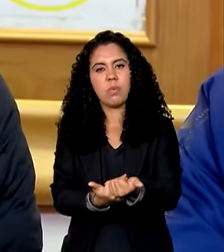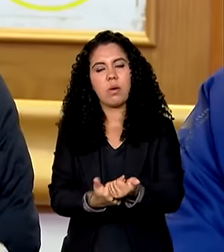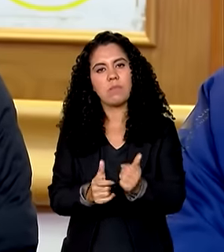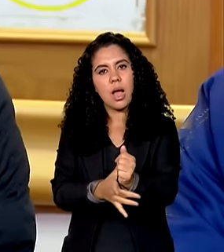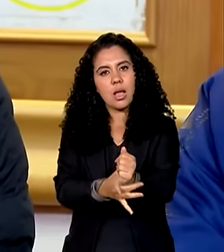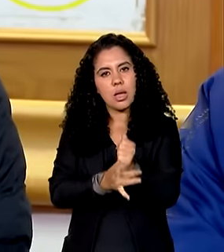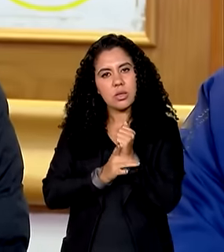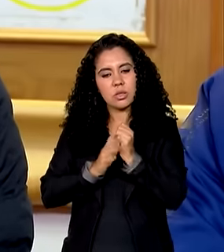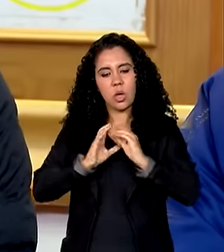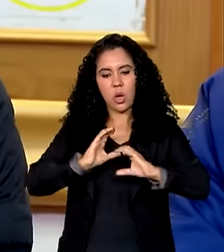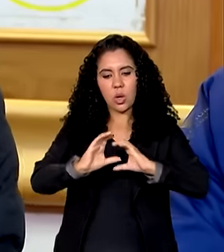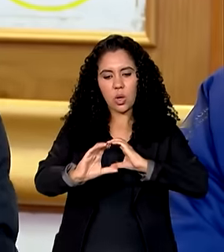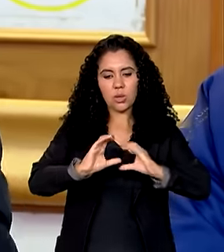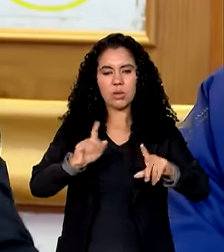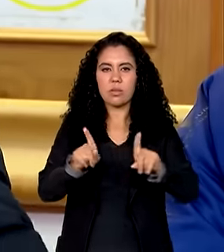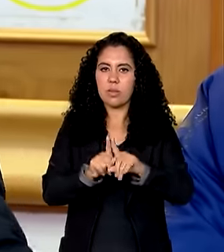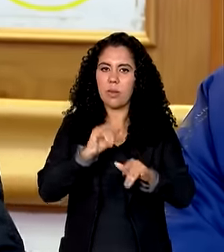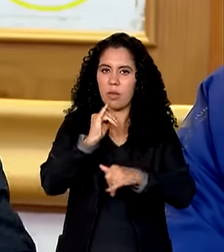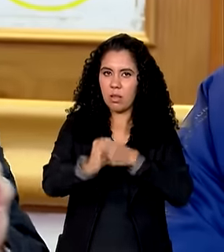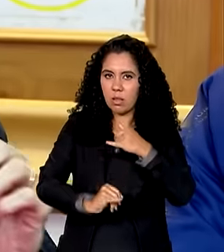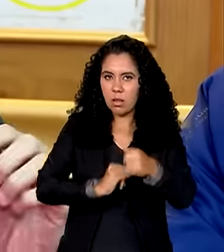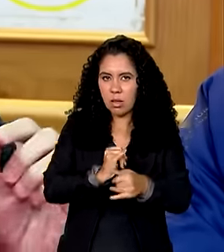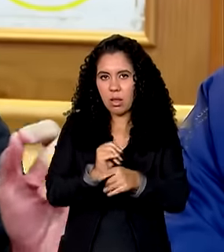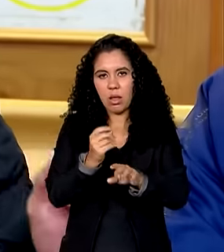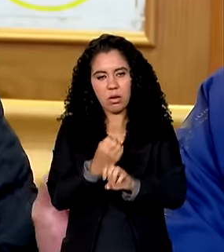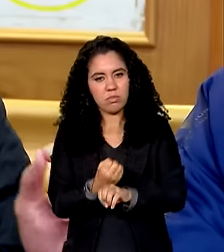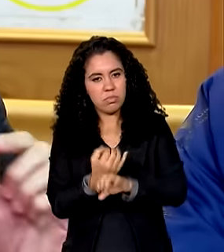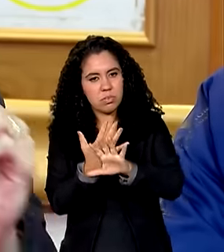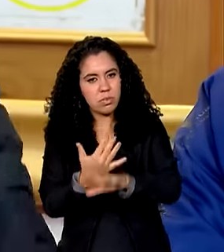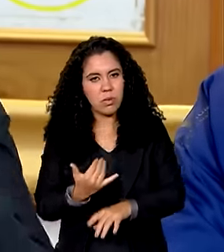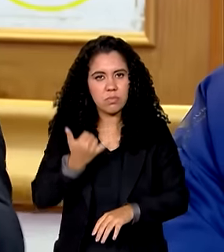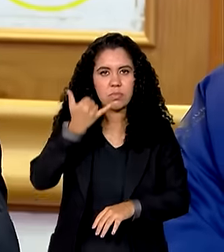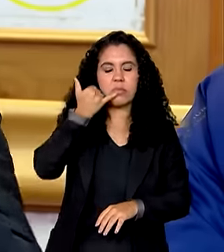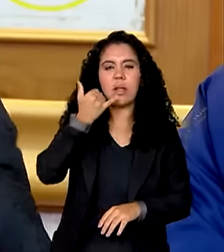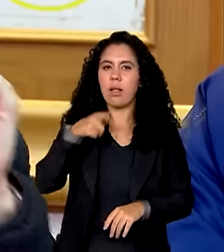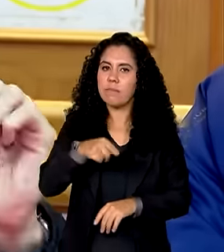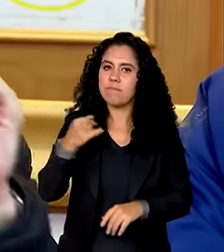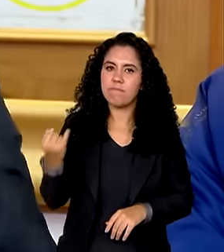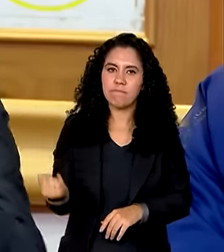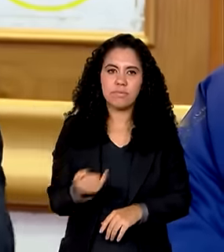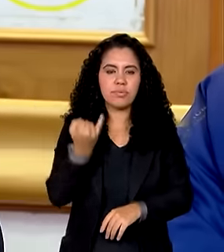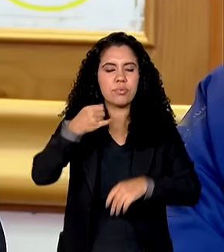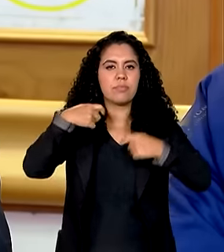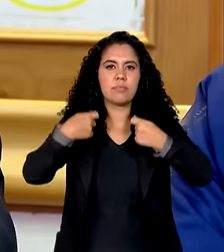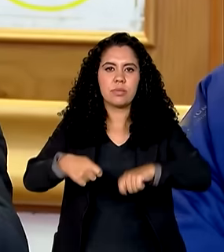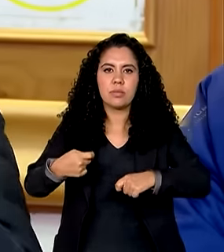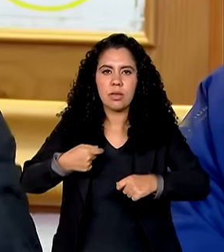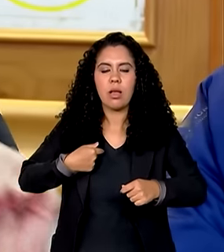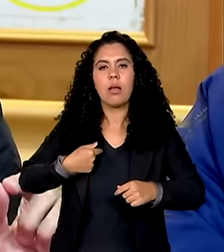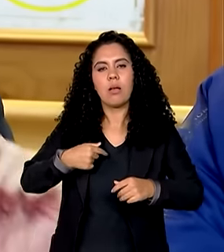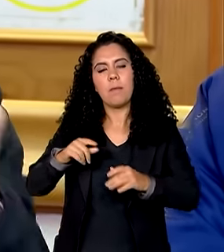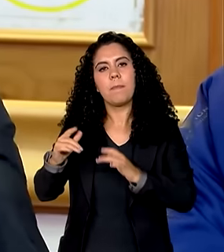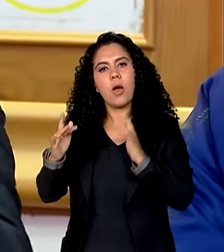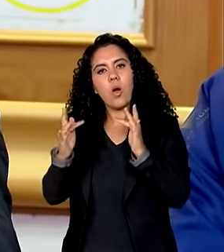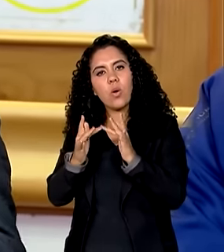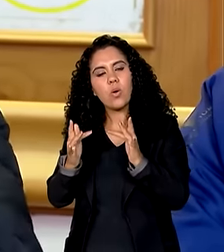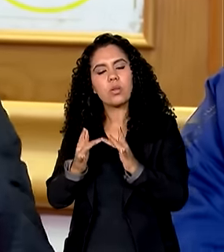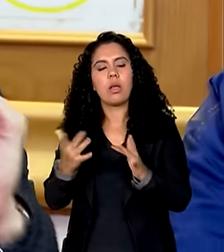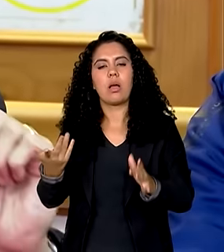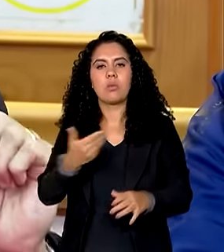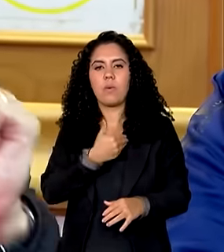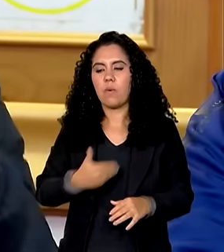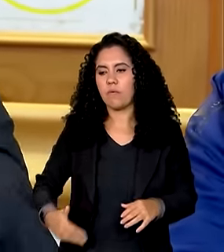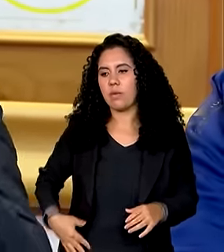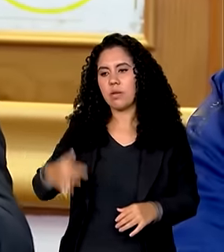essa conectividade inclusive é essencial para poder ter essa interação com o governo federal de informações